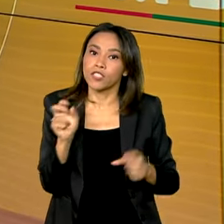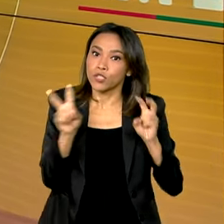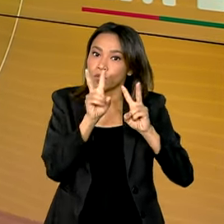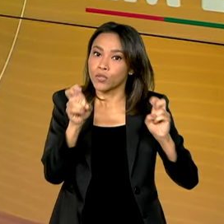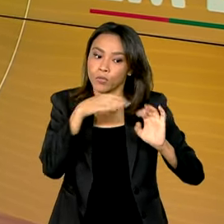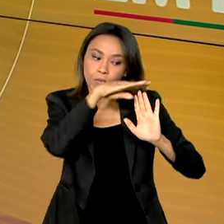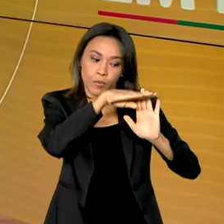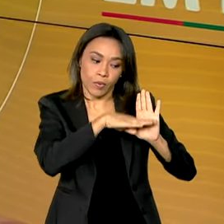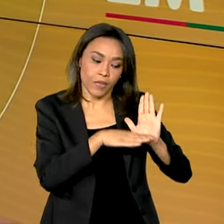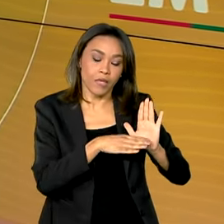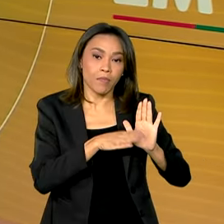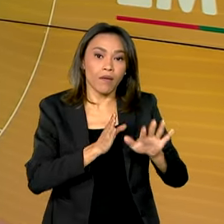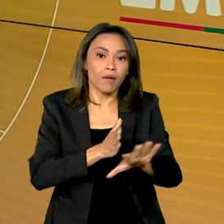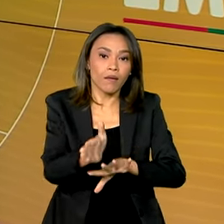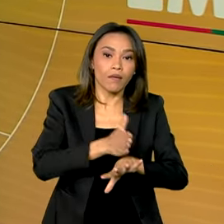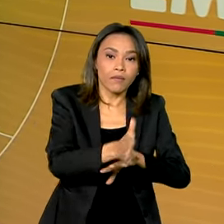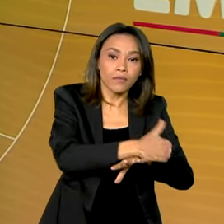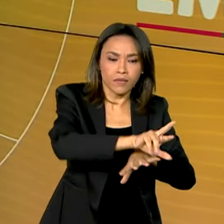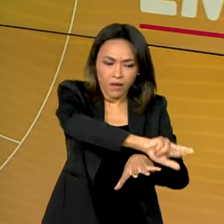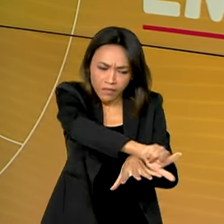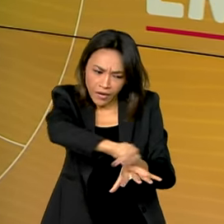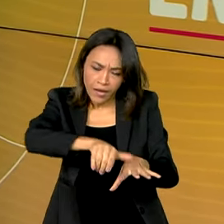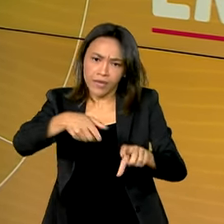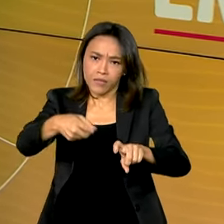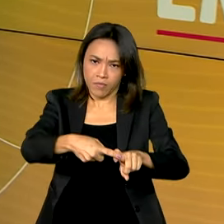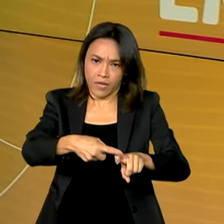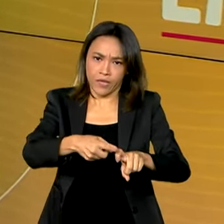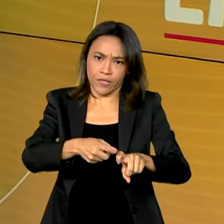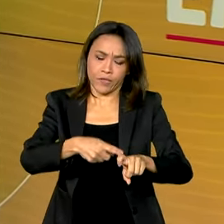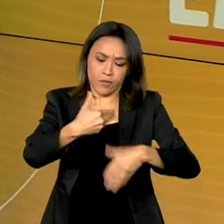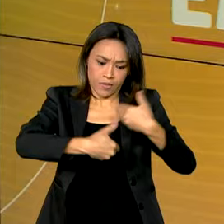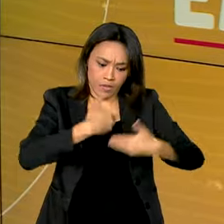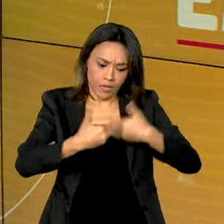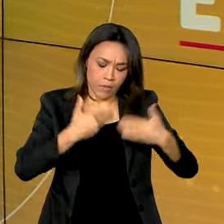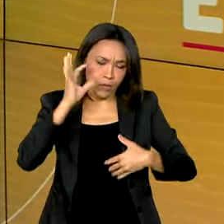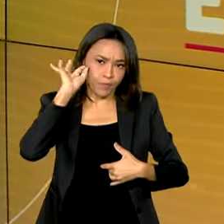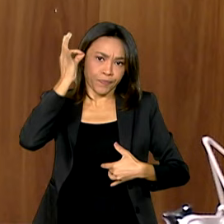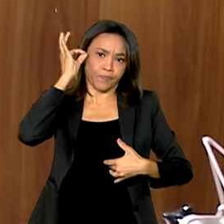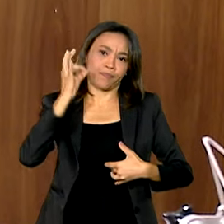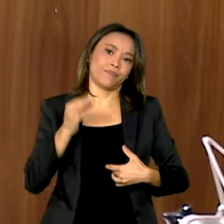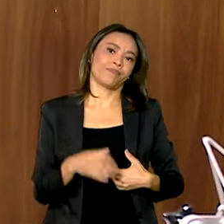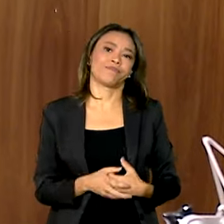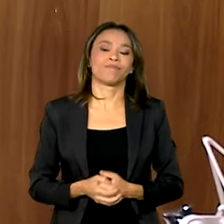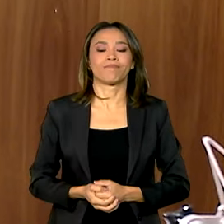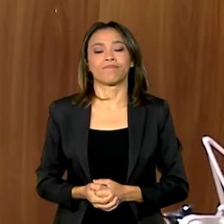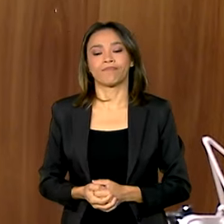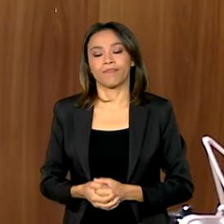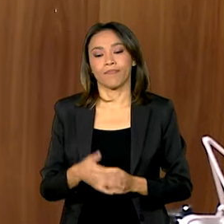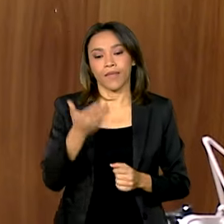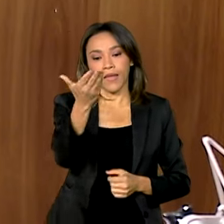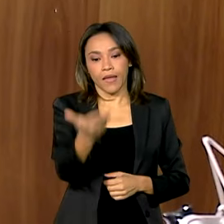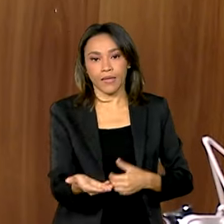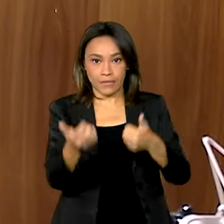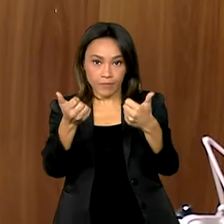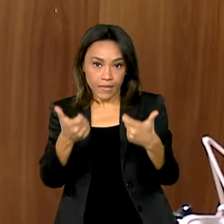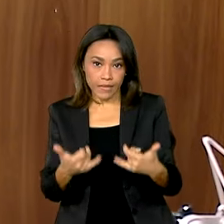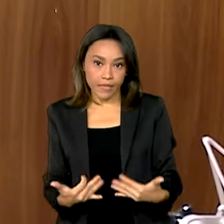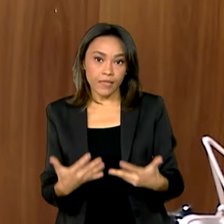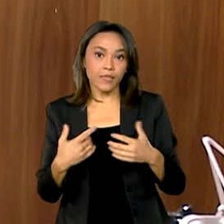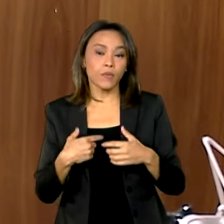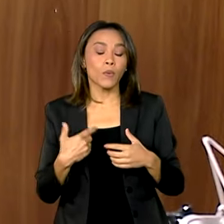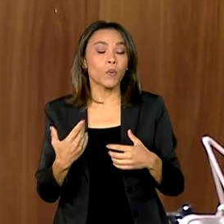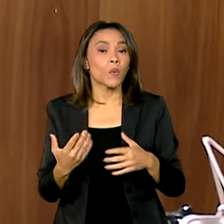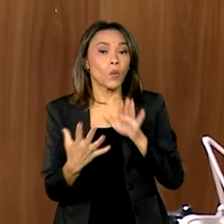Acesso a Especialistas que permite um tratamento mais rápido e integrado. O modelo que nós